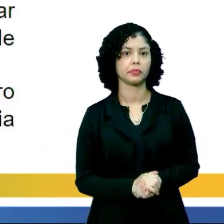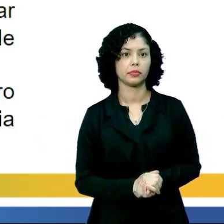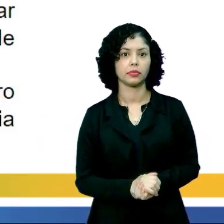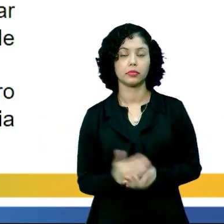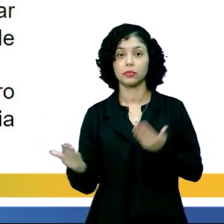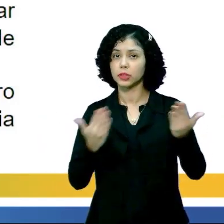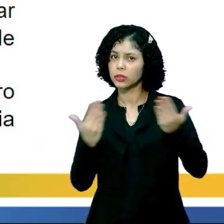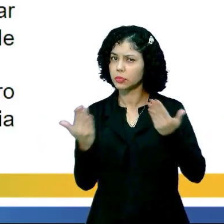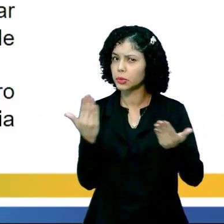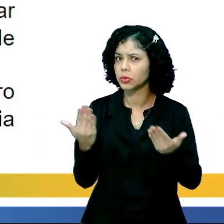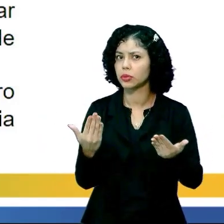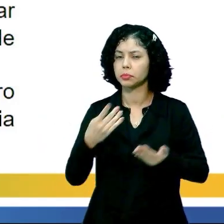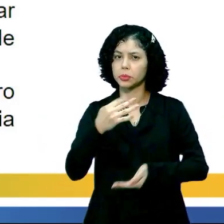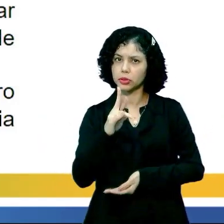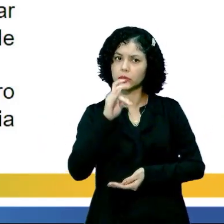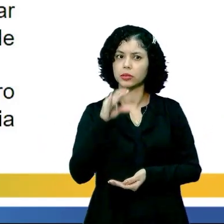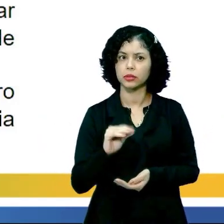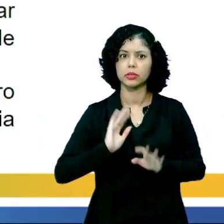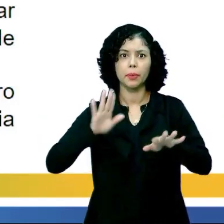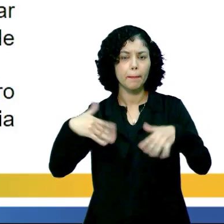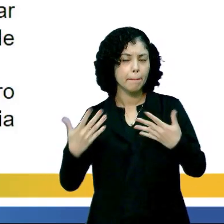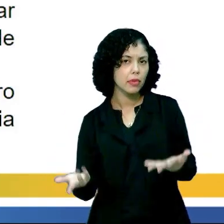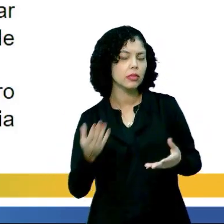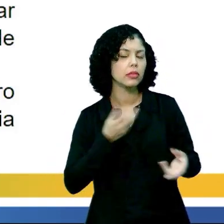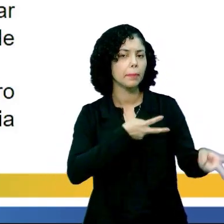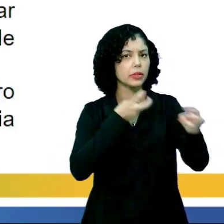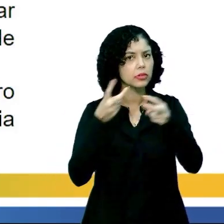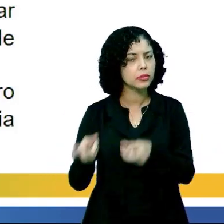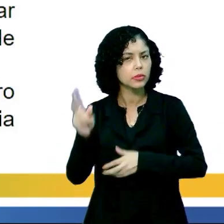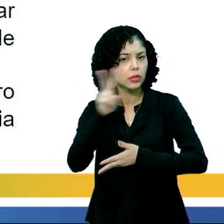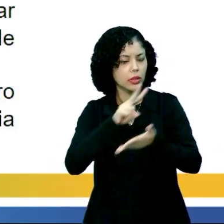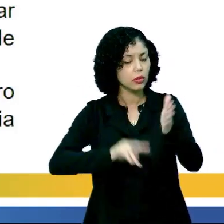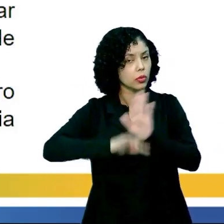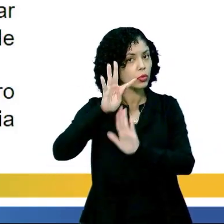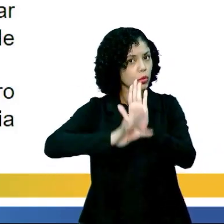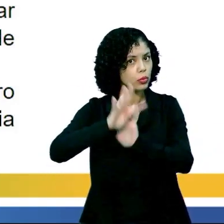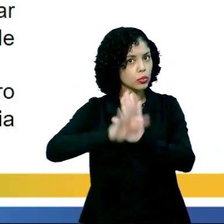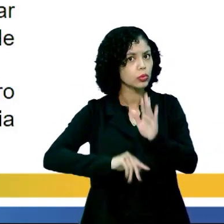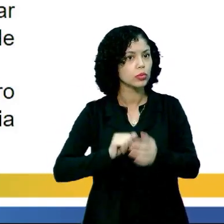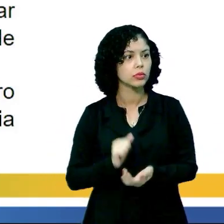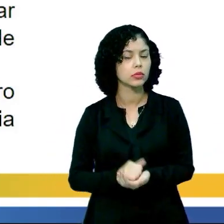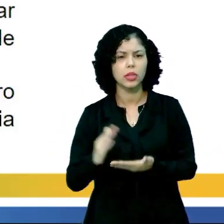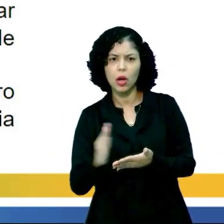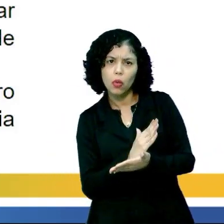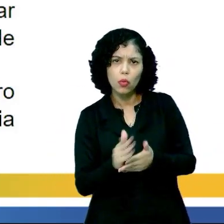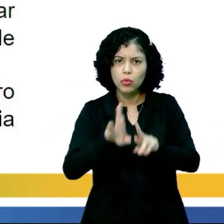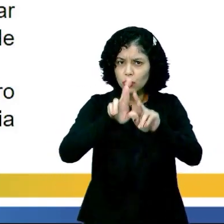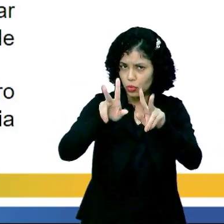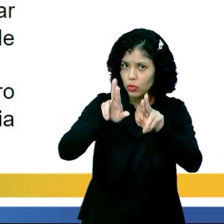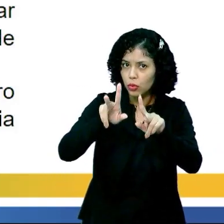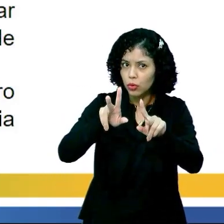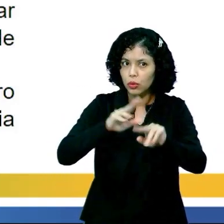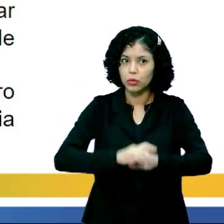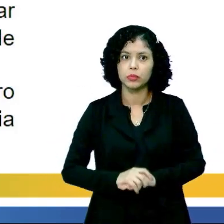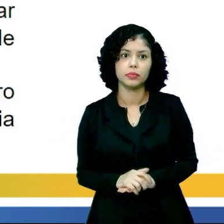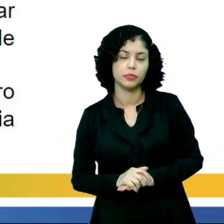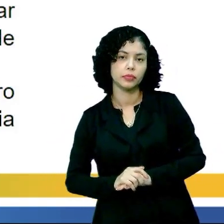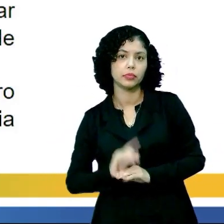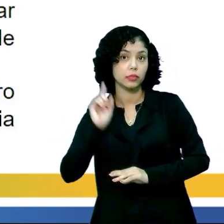ambos estão falando de patrimônio, não é? Mas, como você percebeu na leitura do texto, tem algumas diferenças